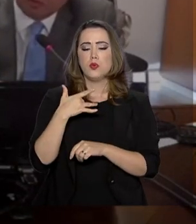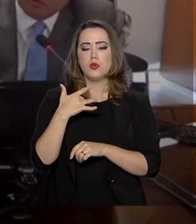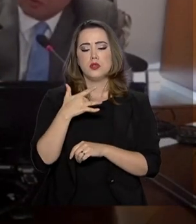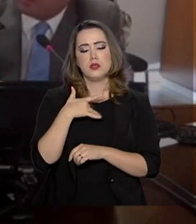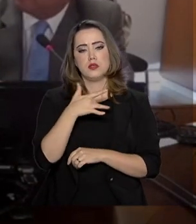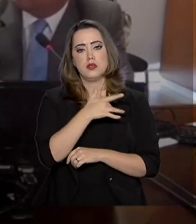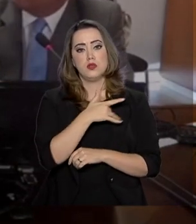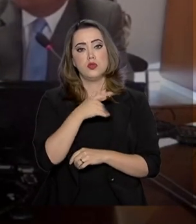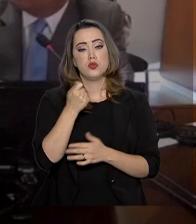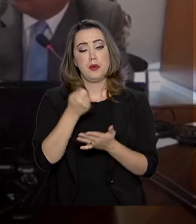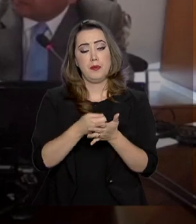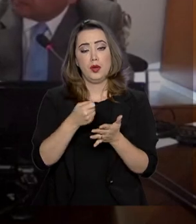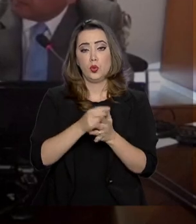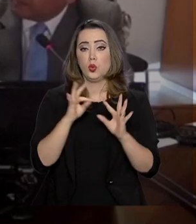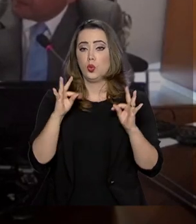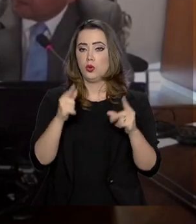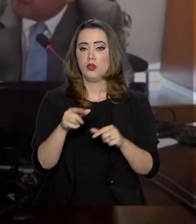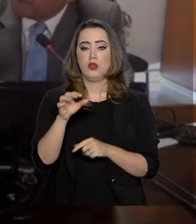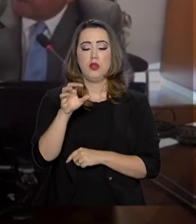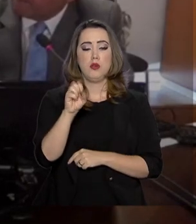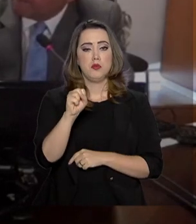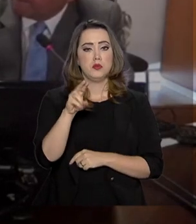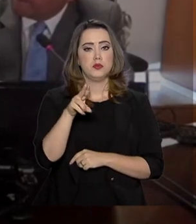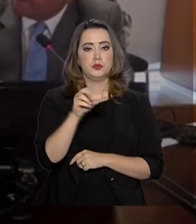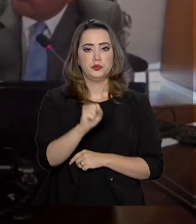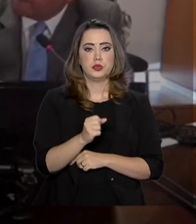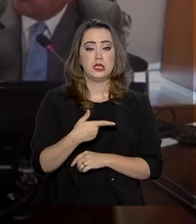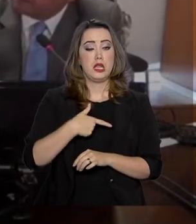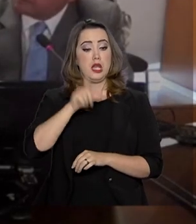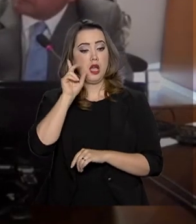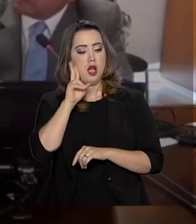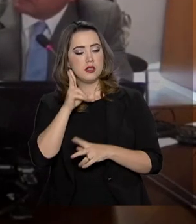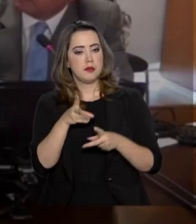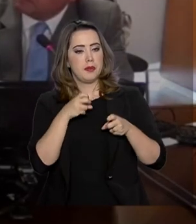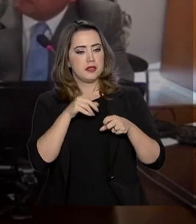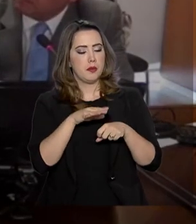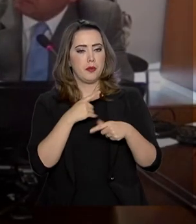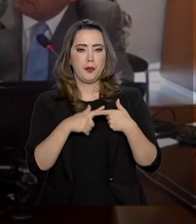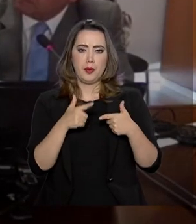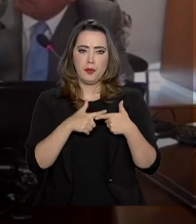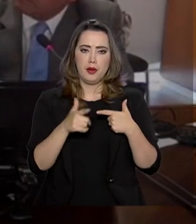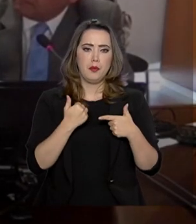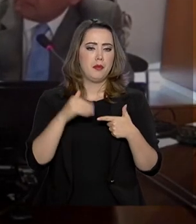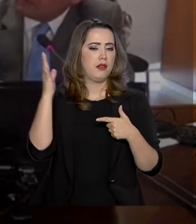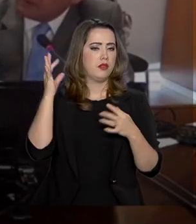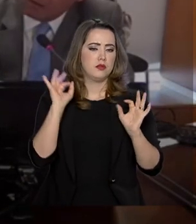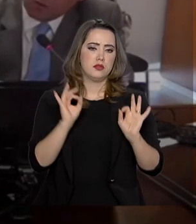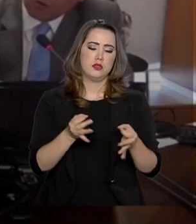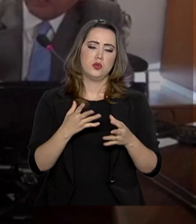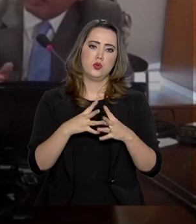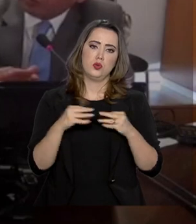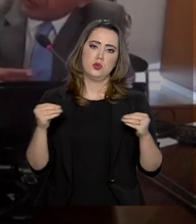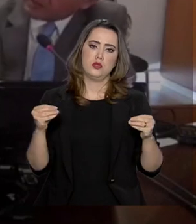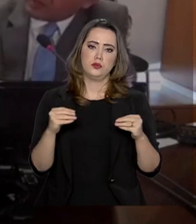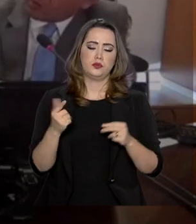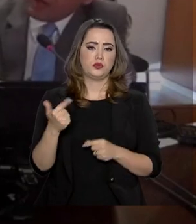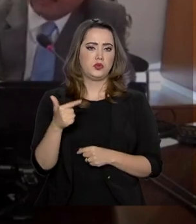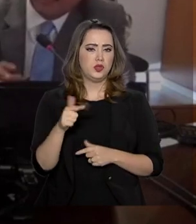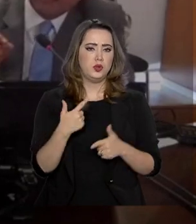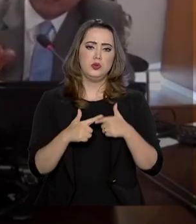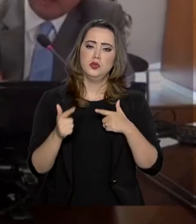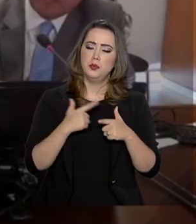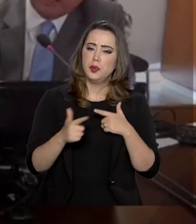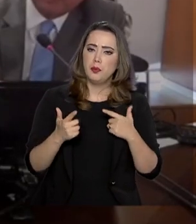pelo SUS. E quanto mais cedo for descoberto o problema, tem maior chance de cura. Cura e não ter